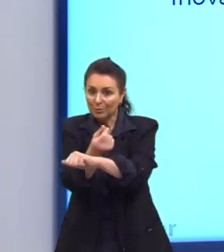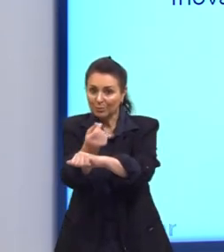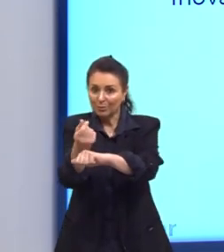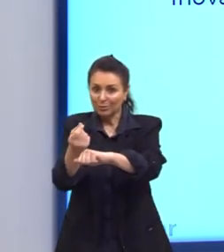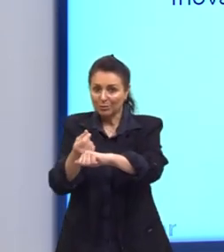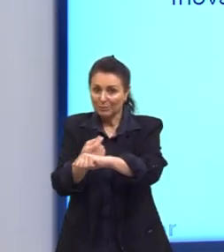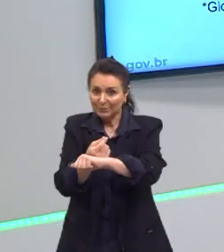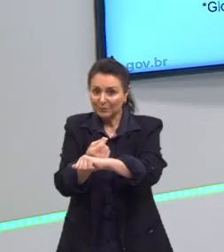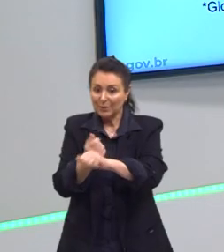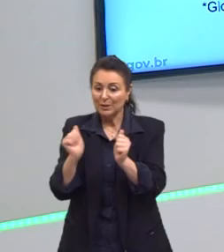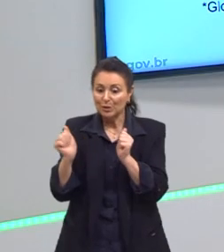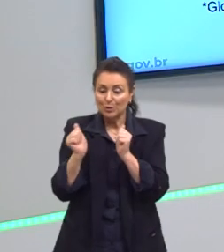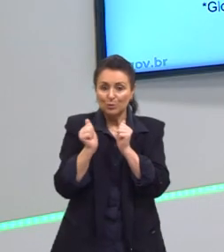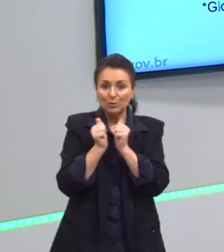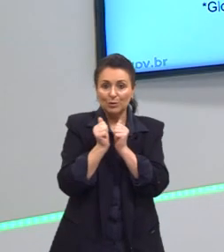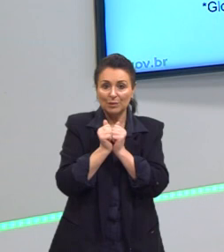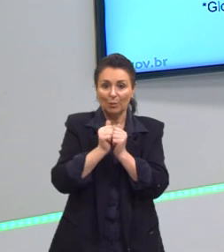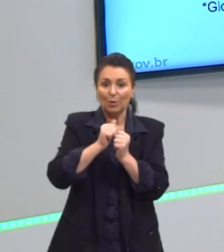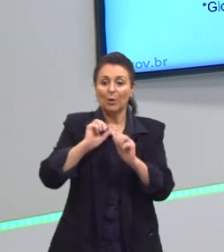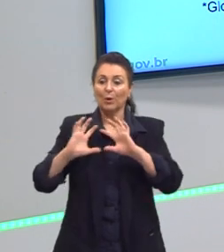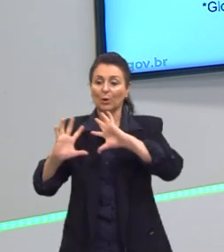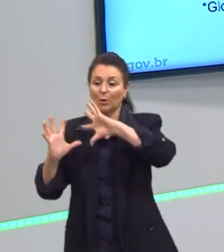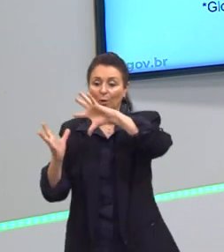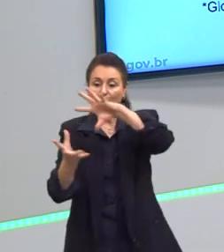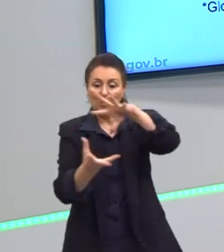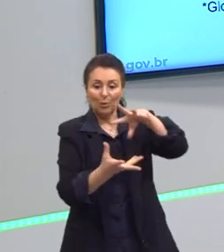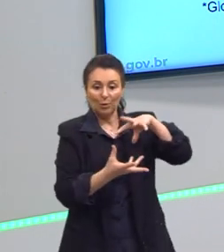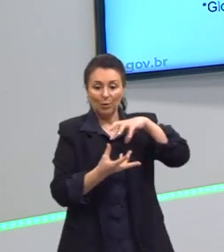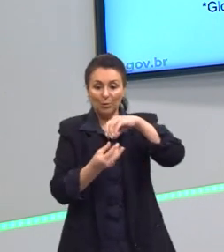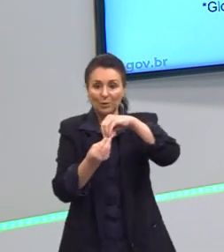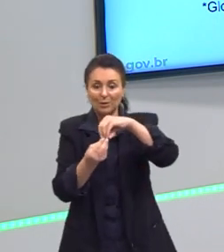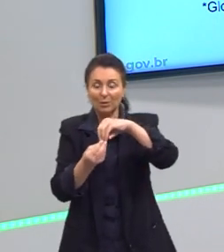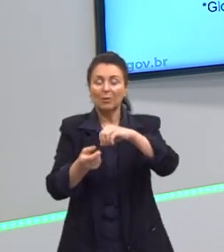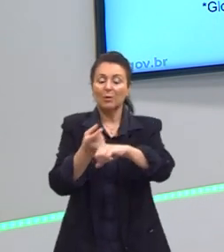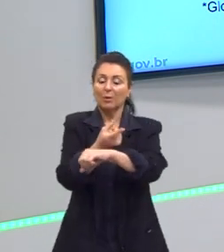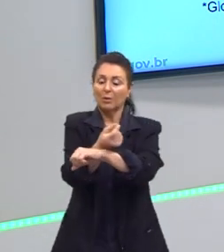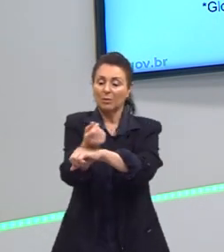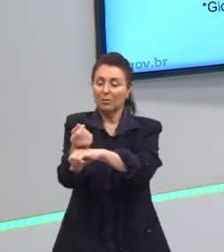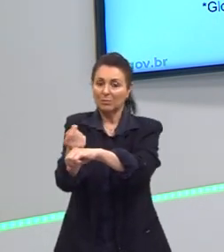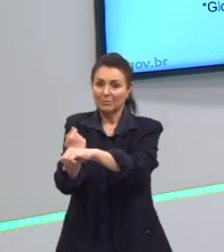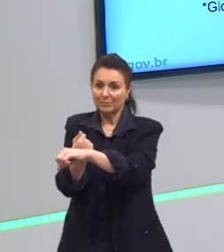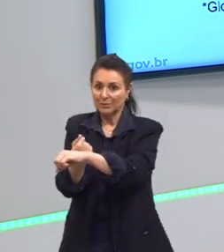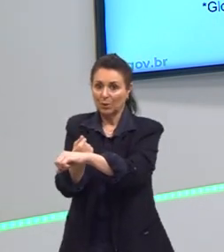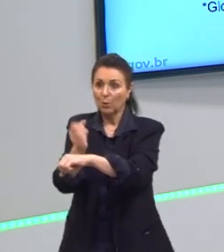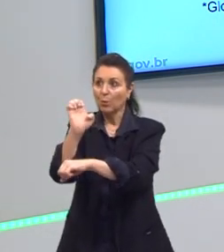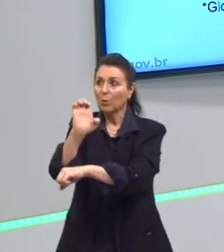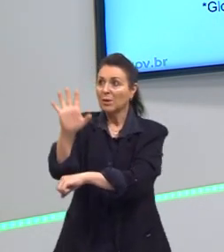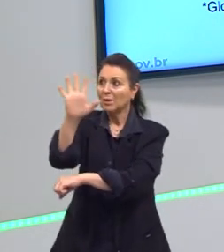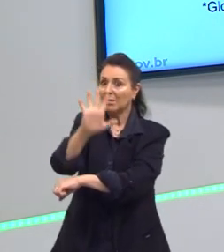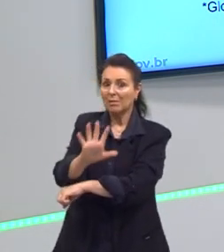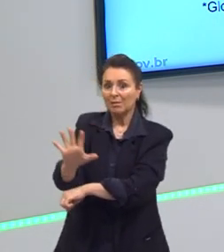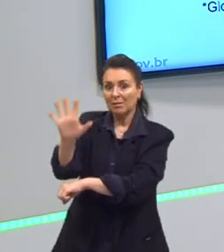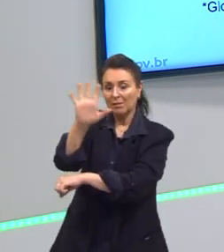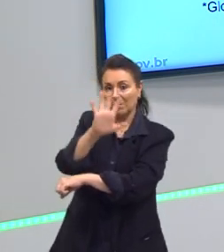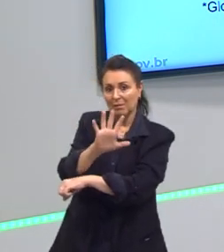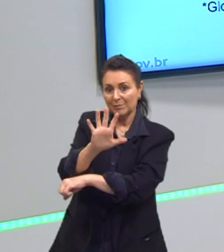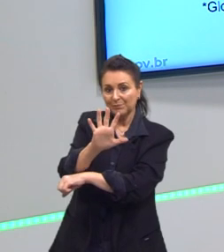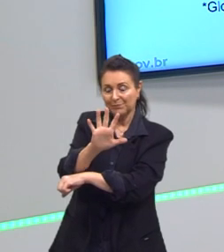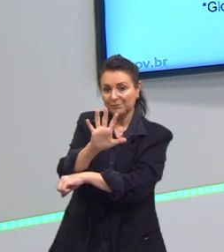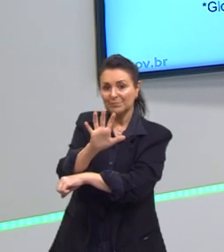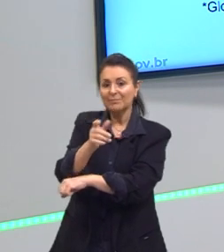junção da globalização e o neoliberalismo, em que o Estado, através da globalização e do